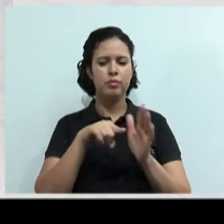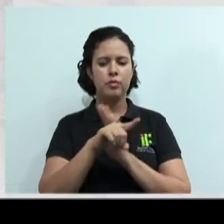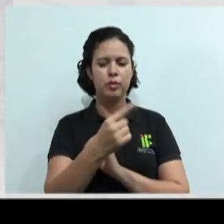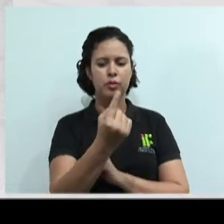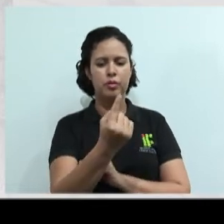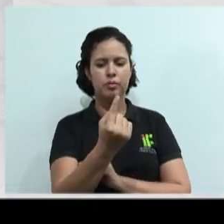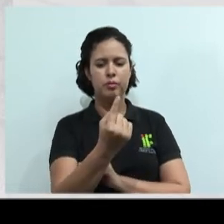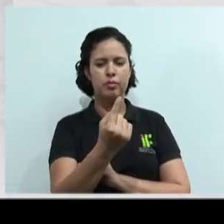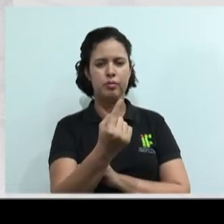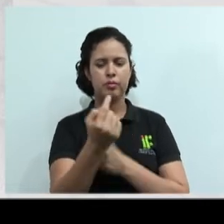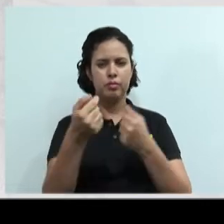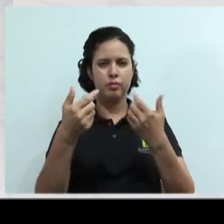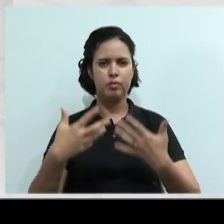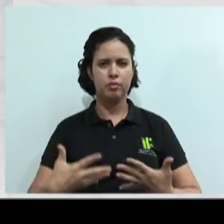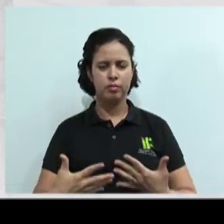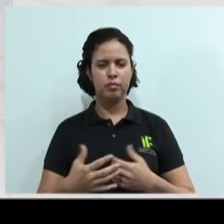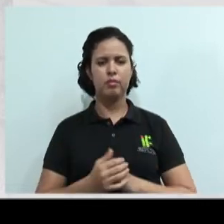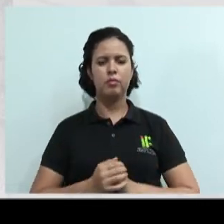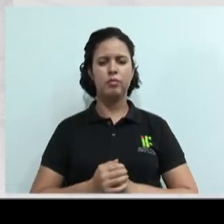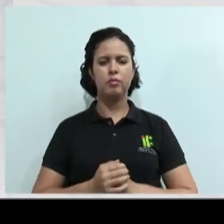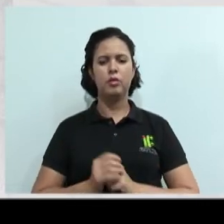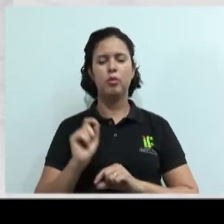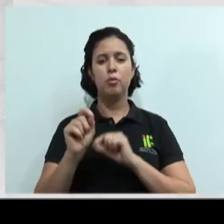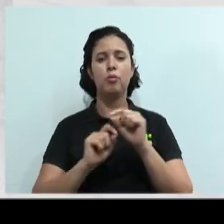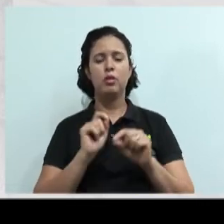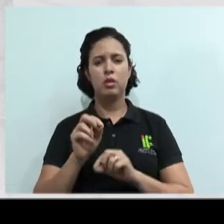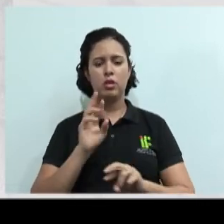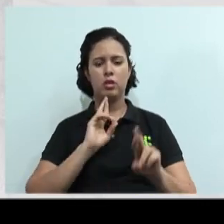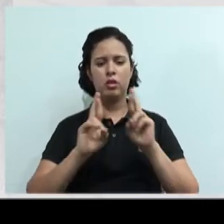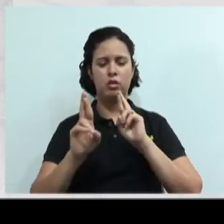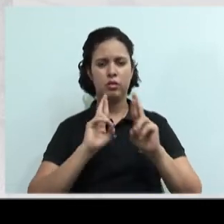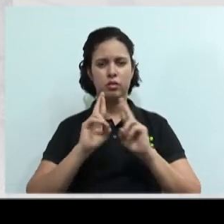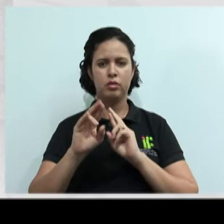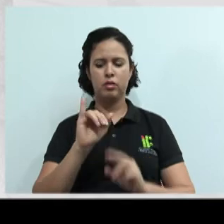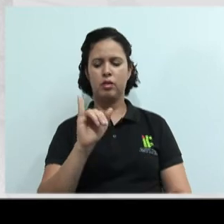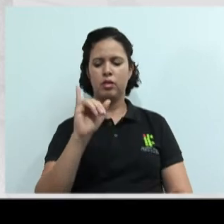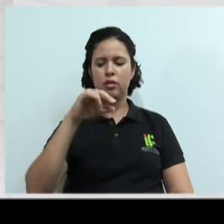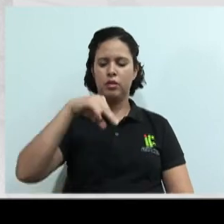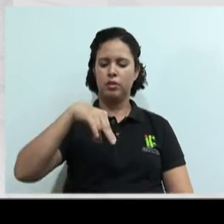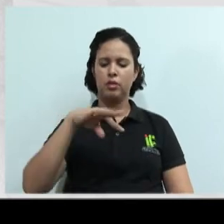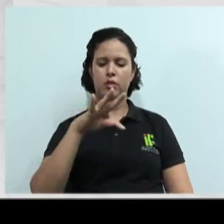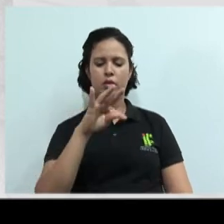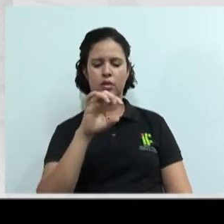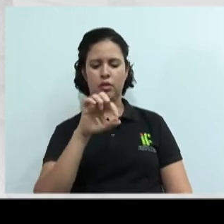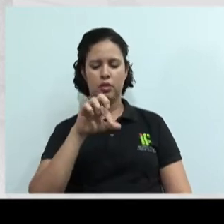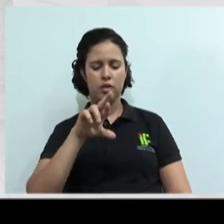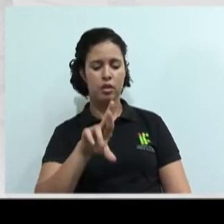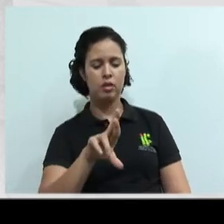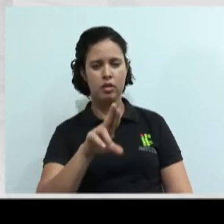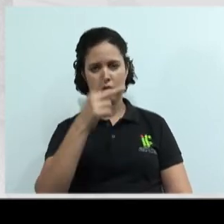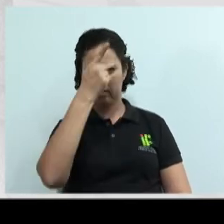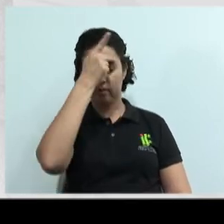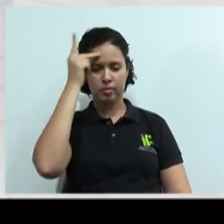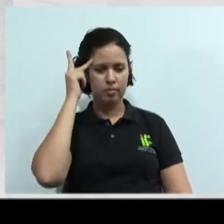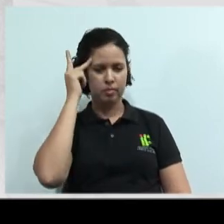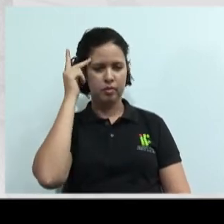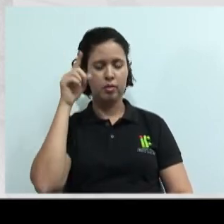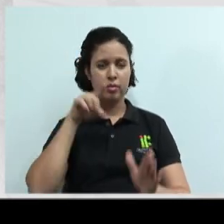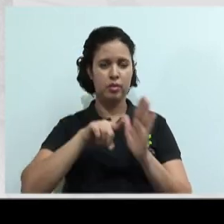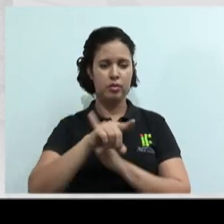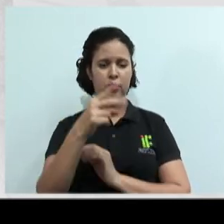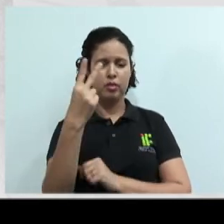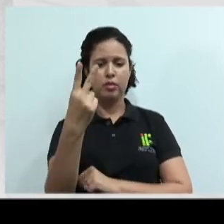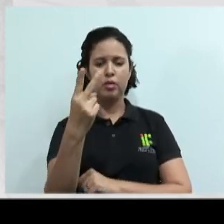que diz assim, o que é relacionamento interpessoal? E a 2 é o que é